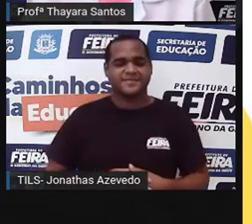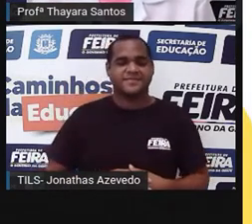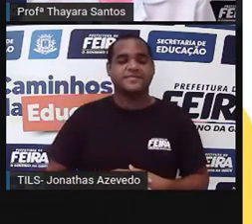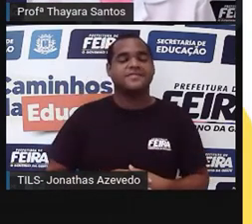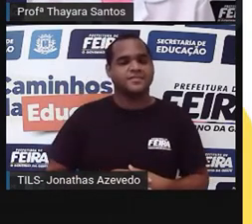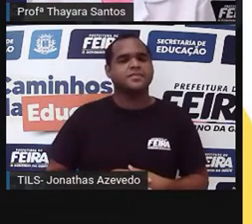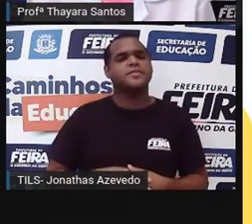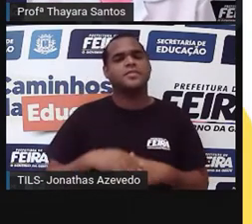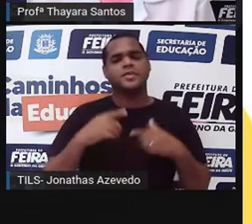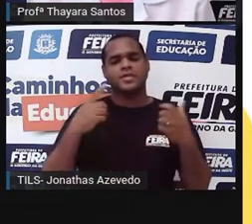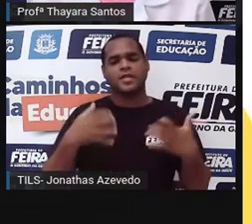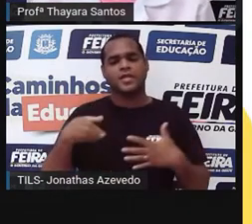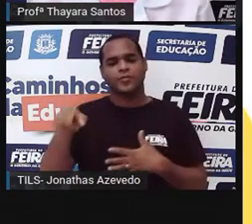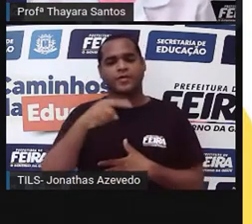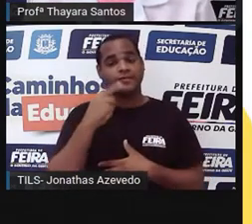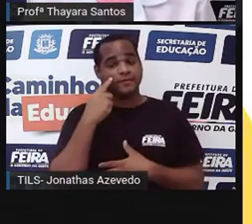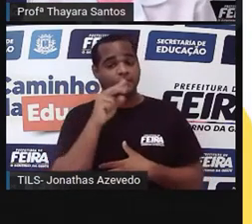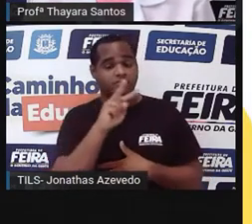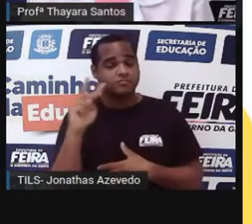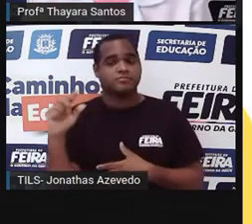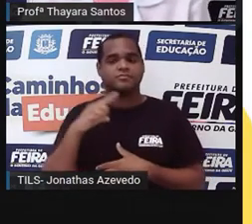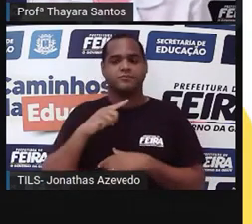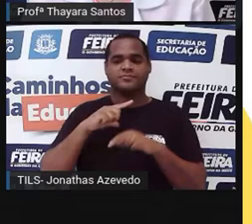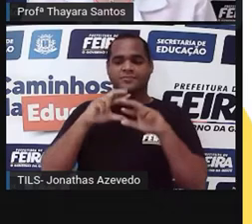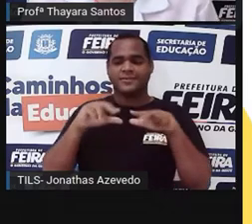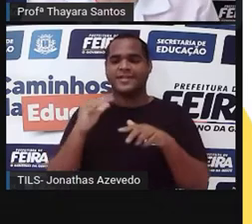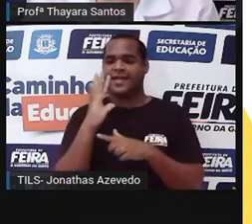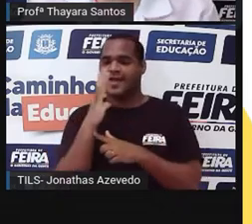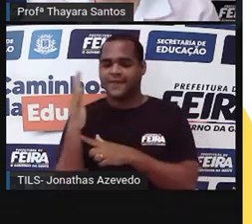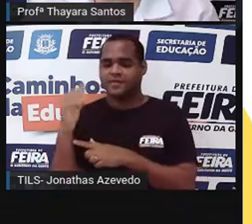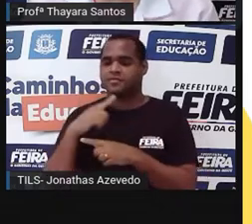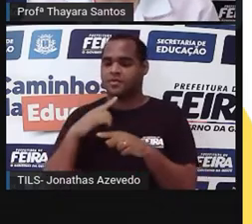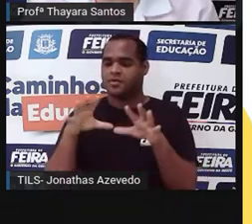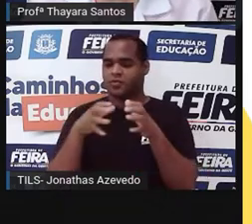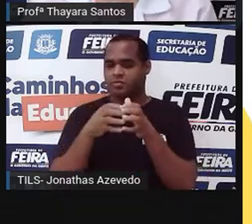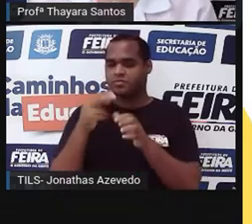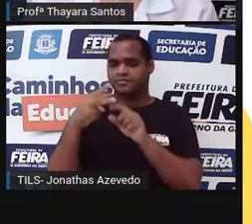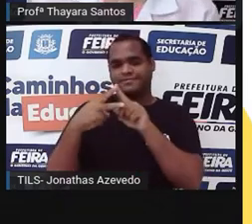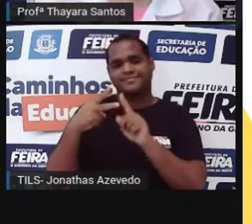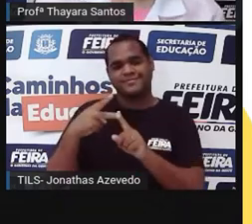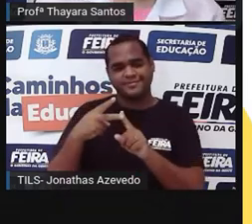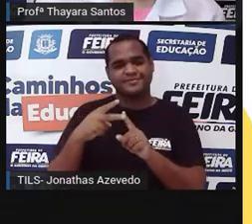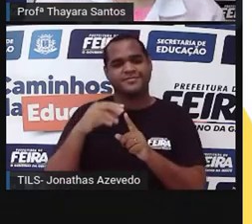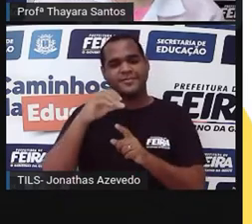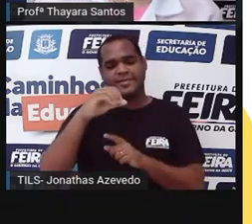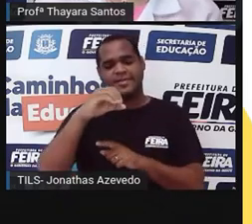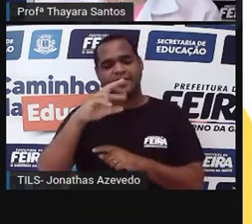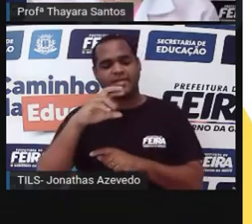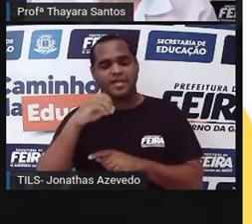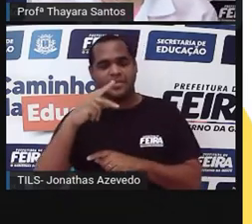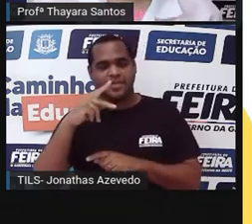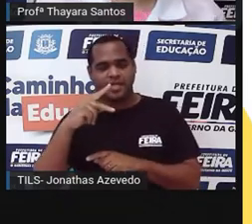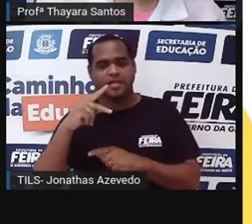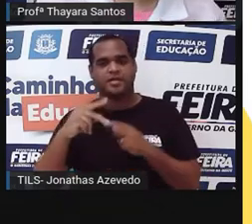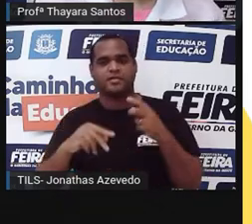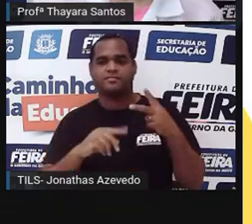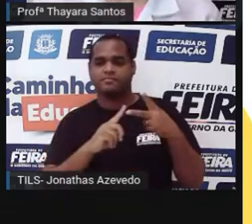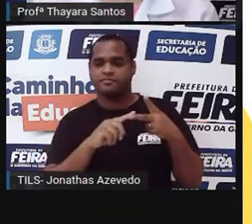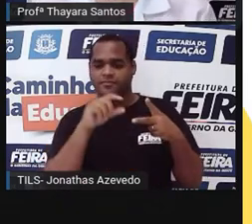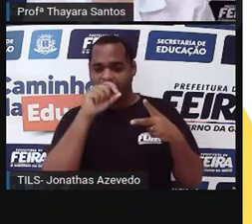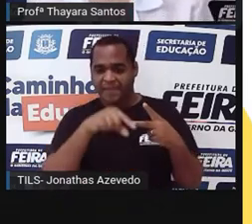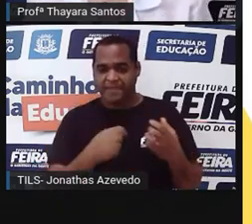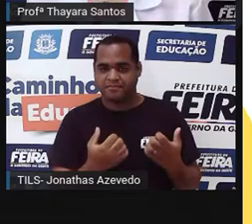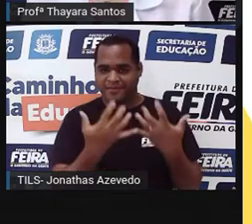A gente viu que as plantas, elas estão divididas em dois grandes grupos. As criptógamas, que são plantas sem sementes,